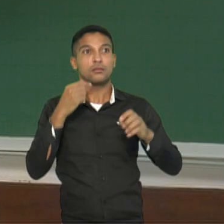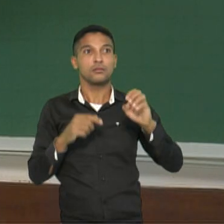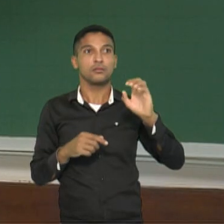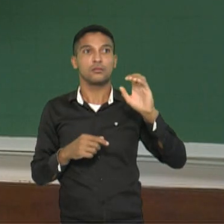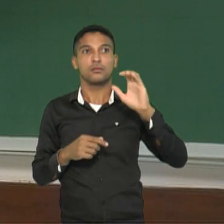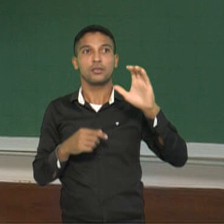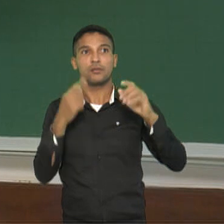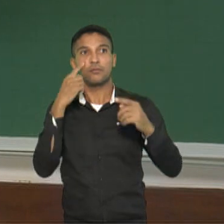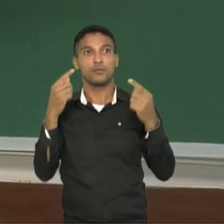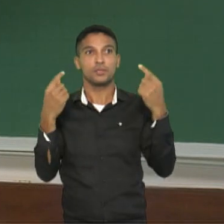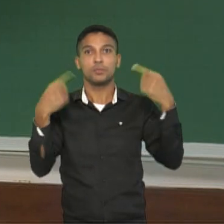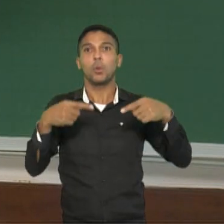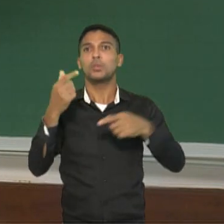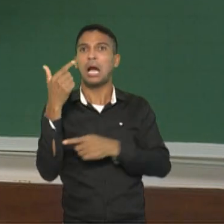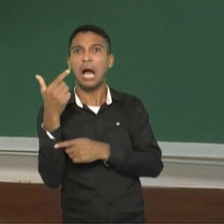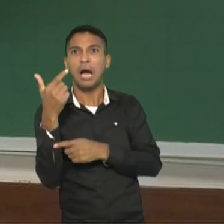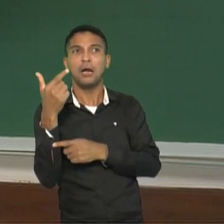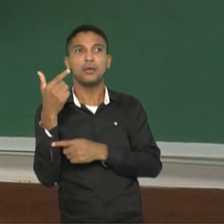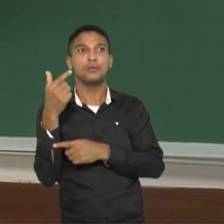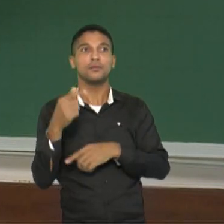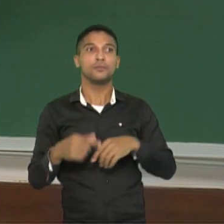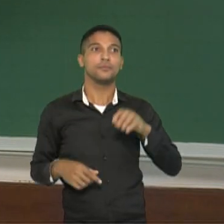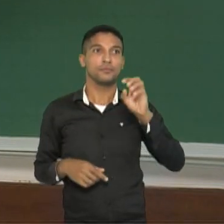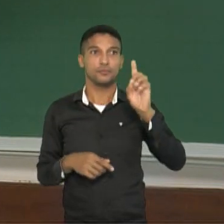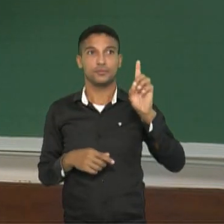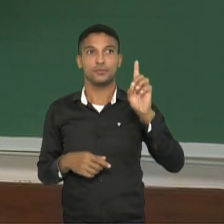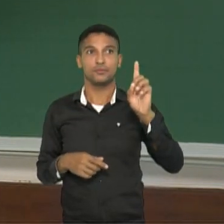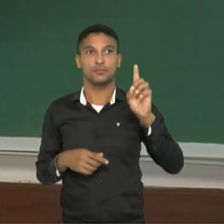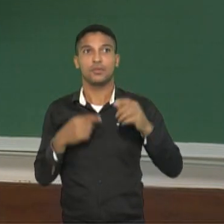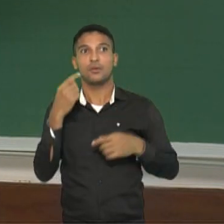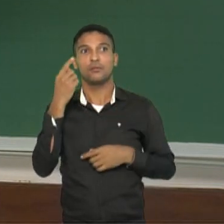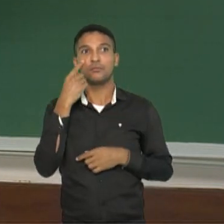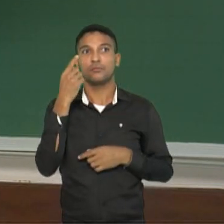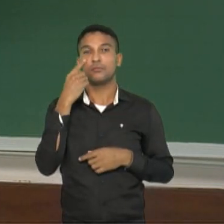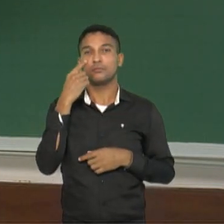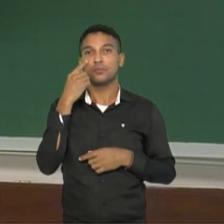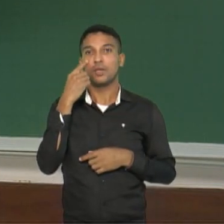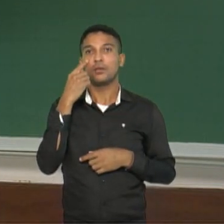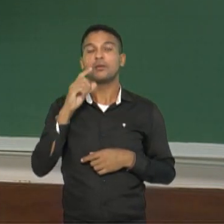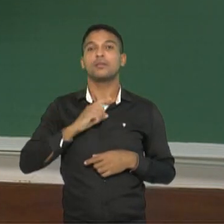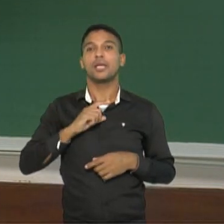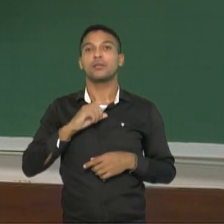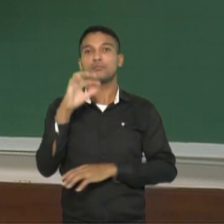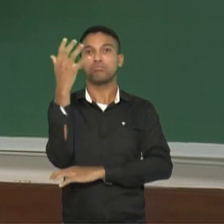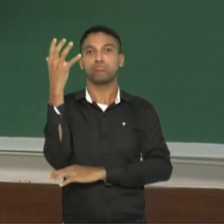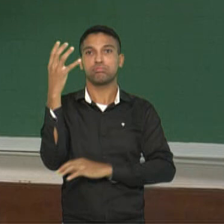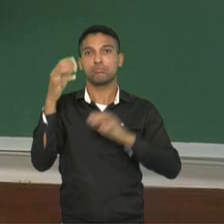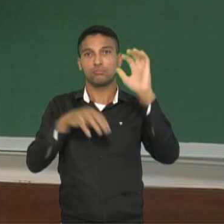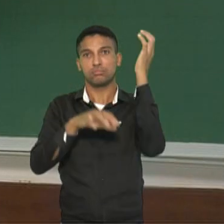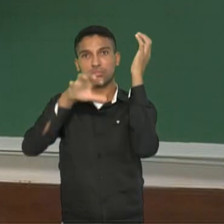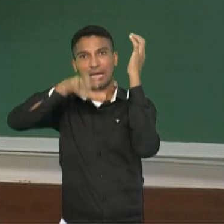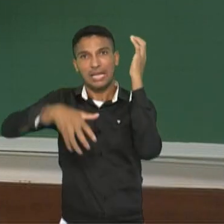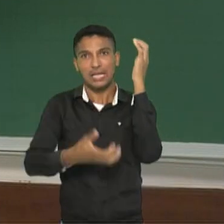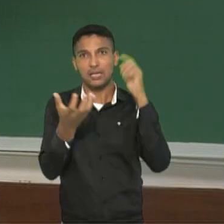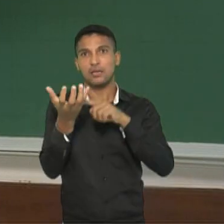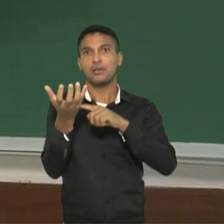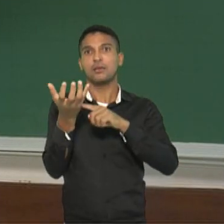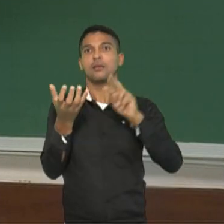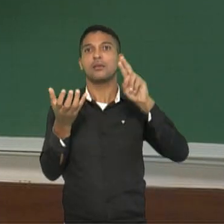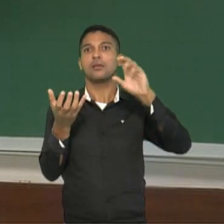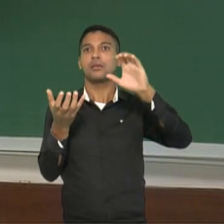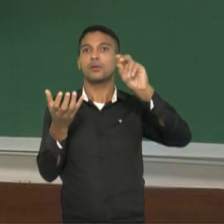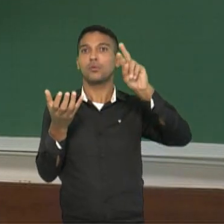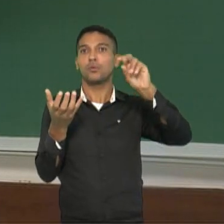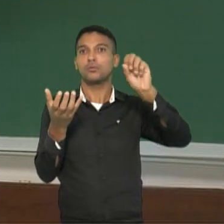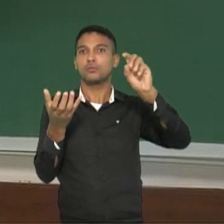locais. Então, pense um pouquinho nessas alternativas e marque aquela que você acha correta, que responde o que